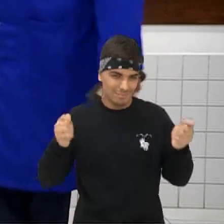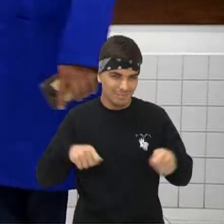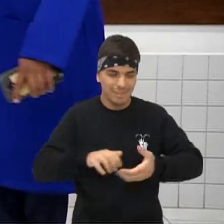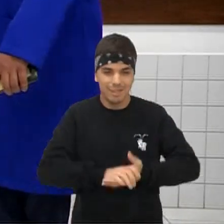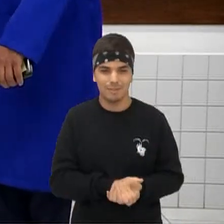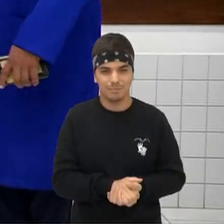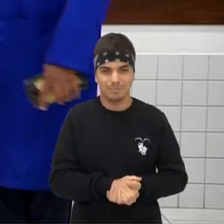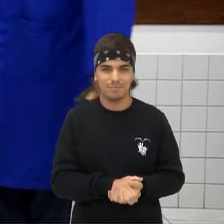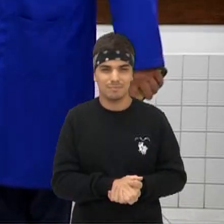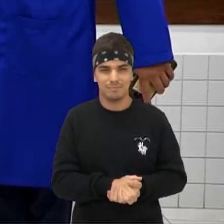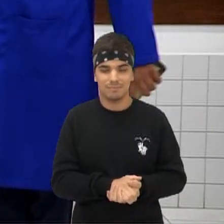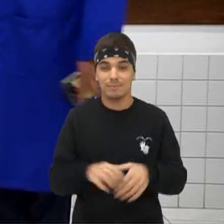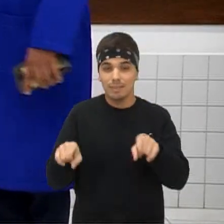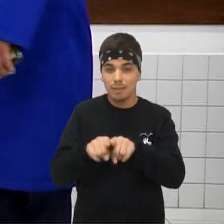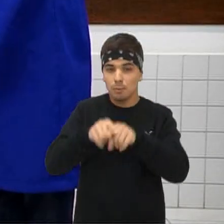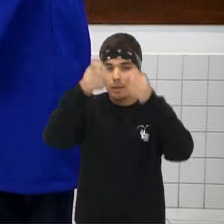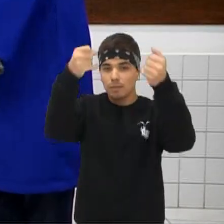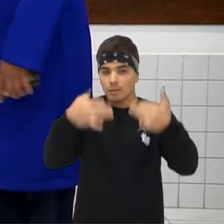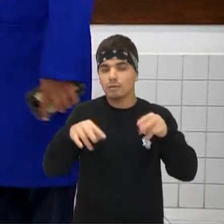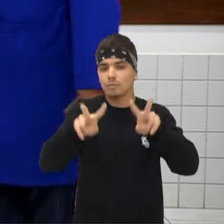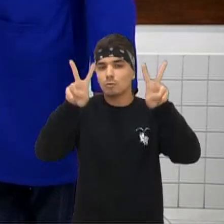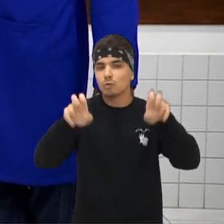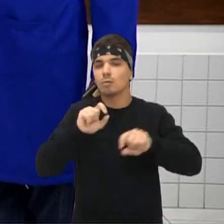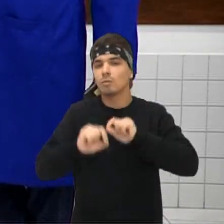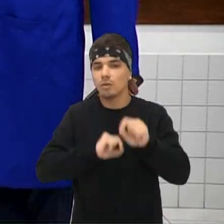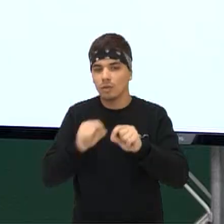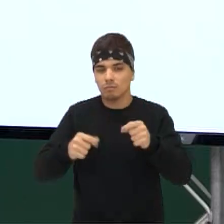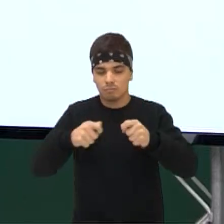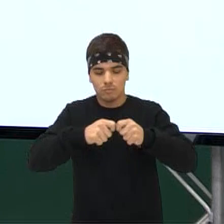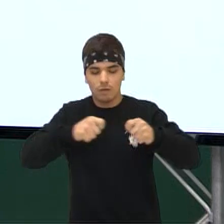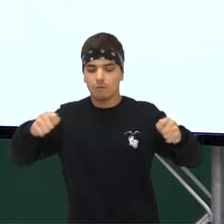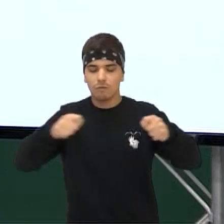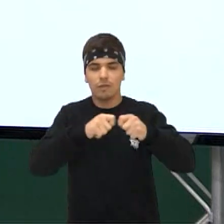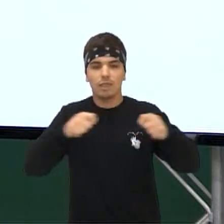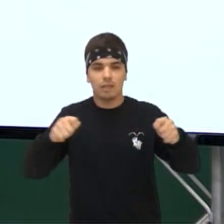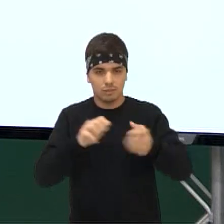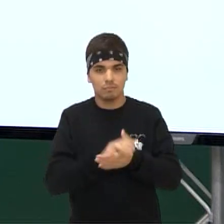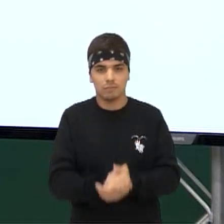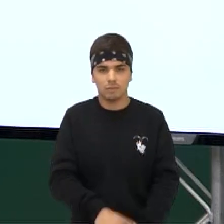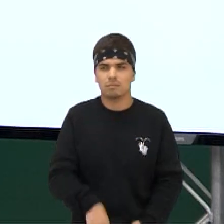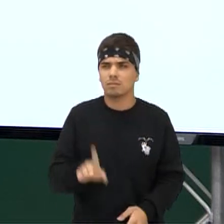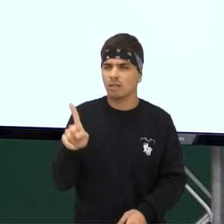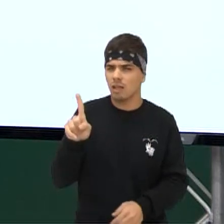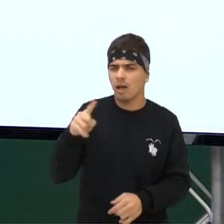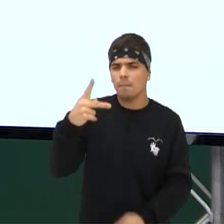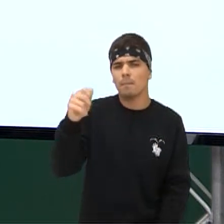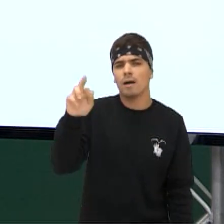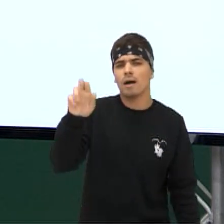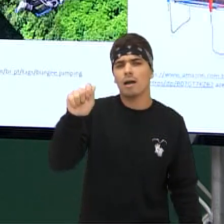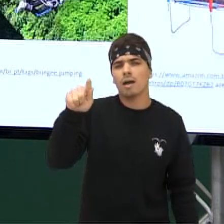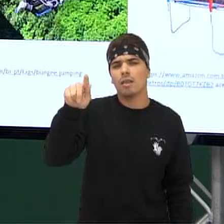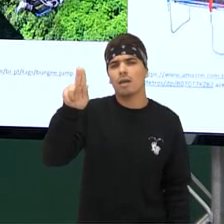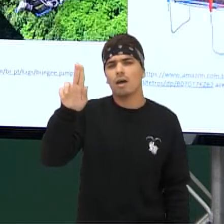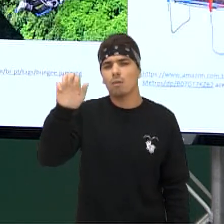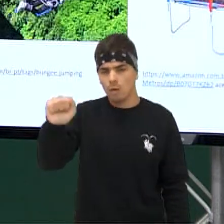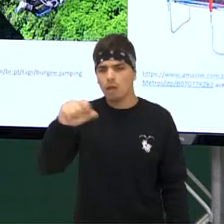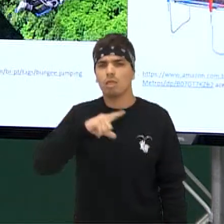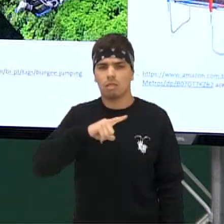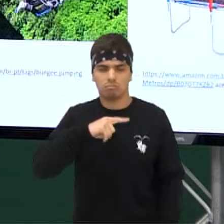Complicado, né? Cara, falando sobre essa questão da fita, né? Lá, por exemplo, em Paranaguá tem um